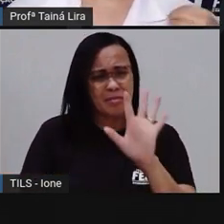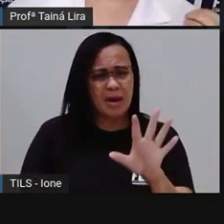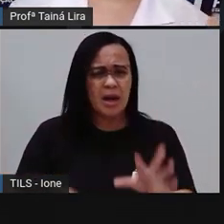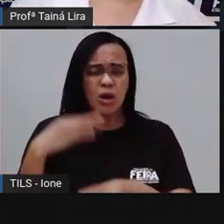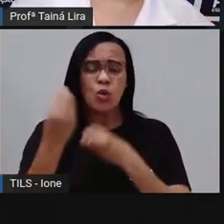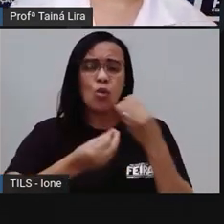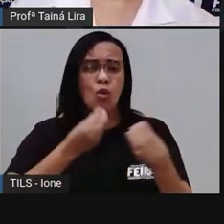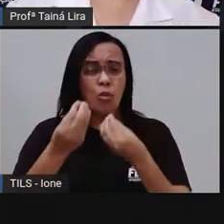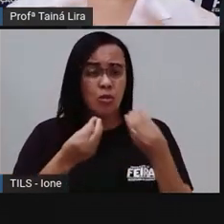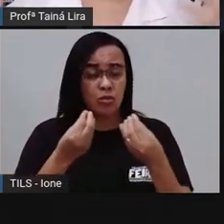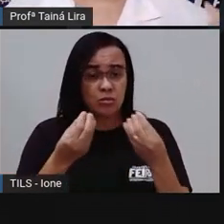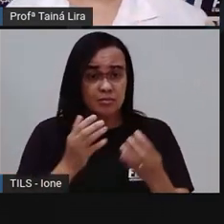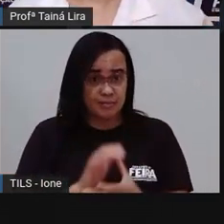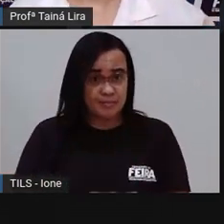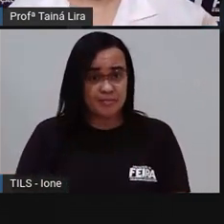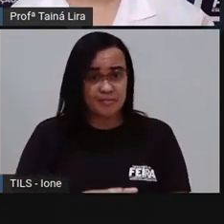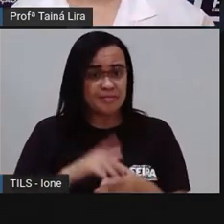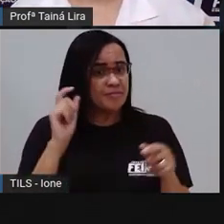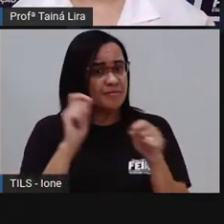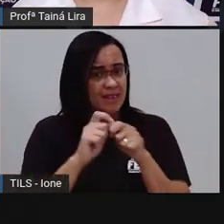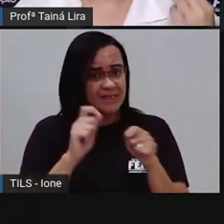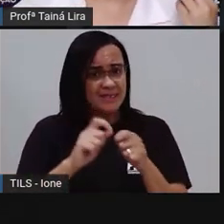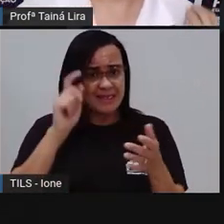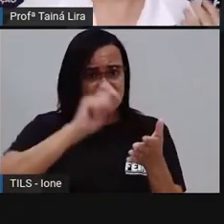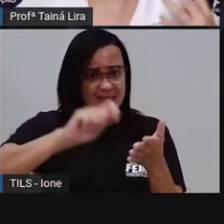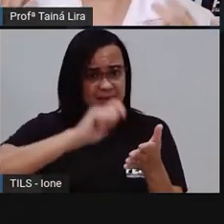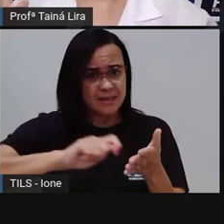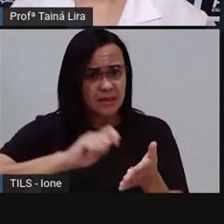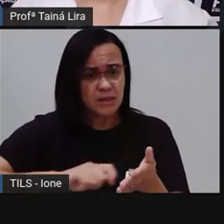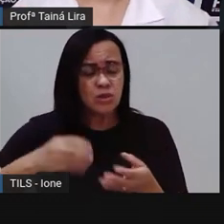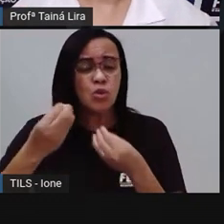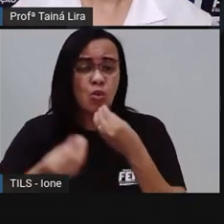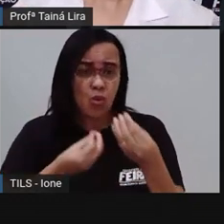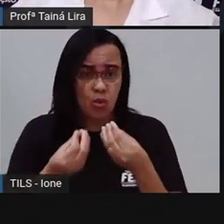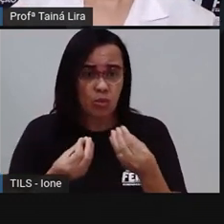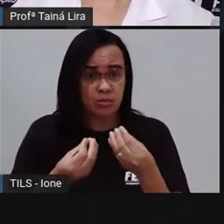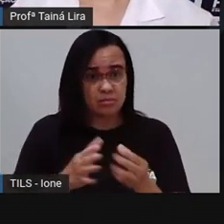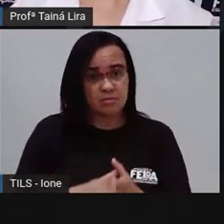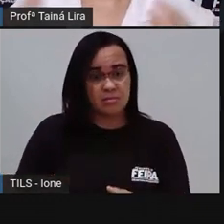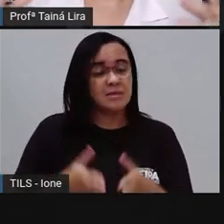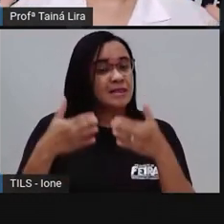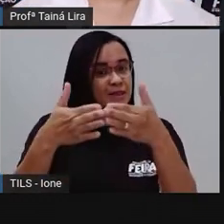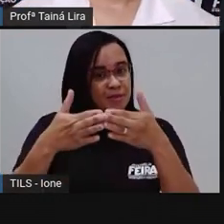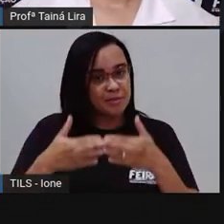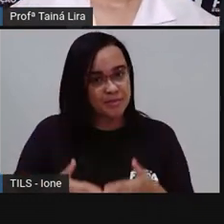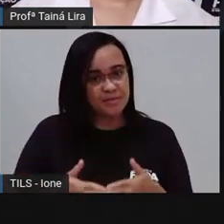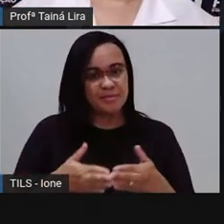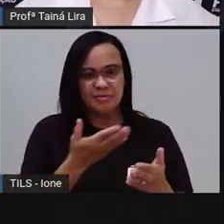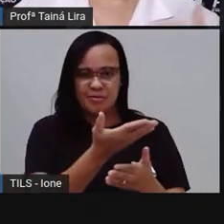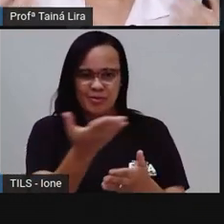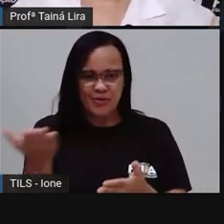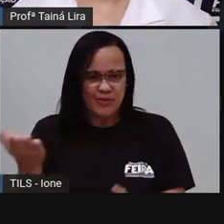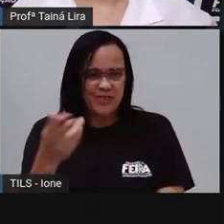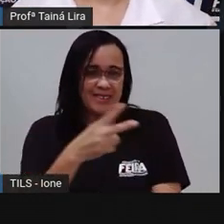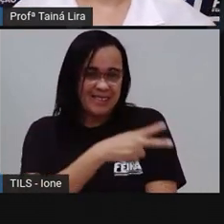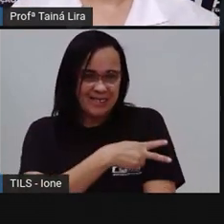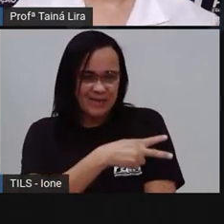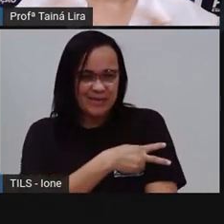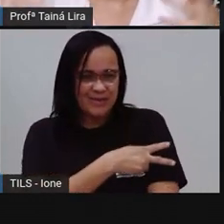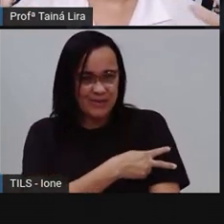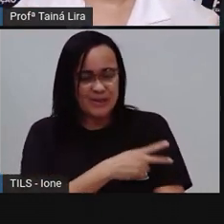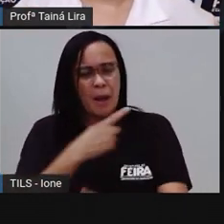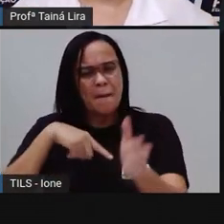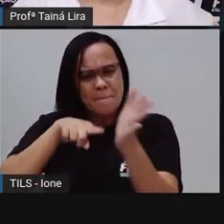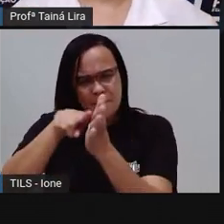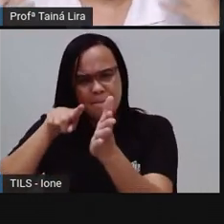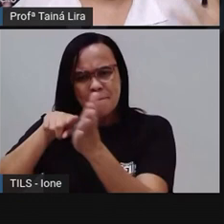Eu quero que o segundo ano converse em casa com o papai e a mamãe, né? Uma pessoa mais velha e pergunte se a